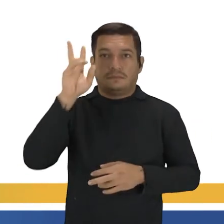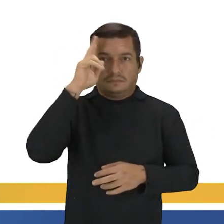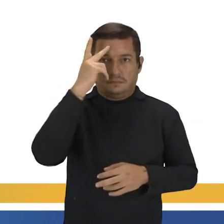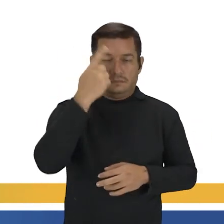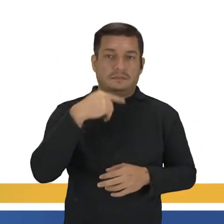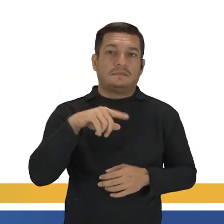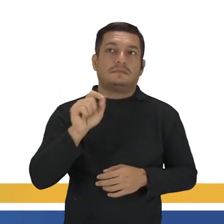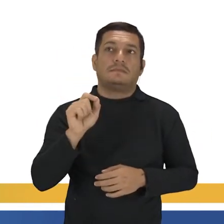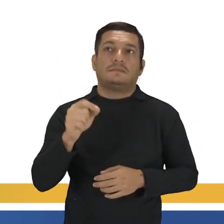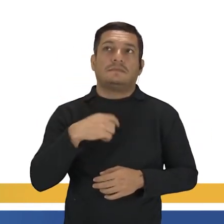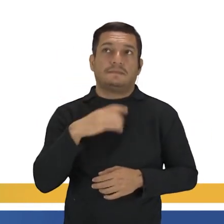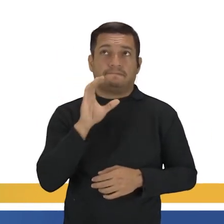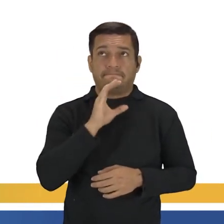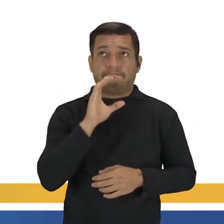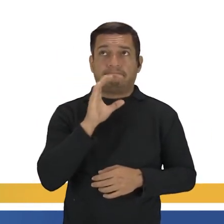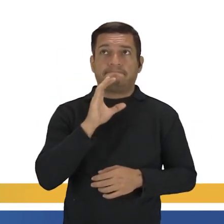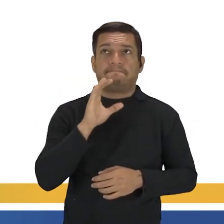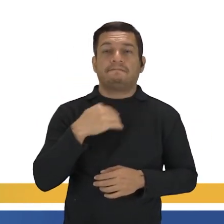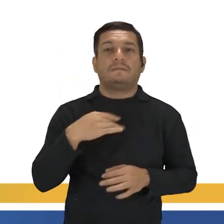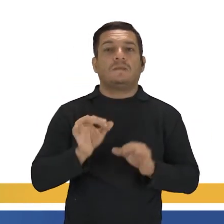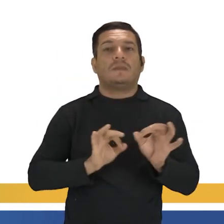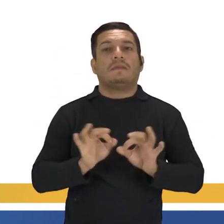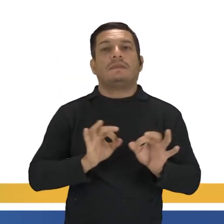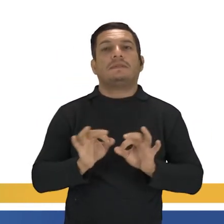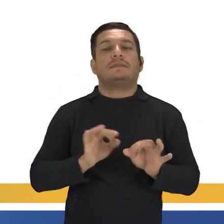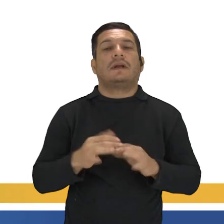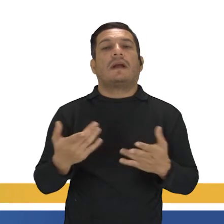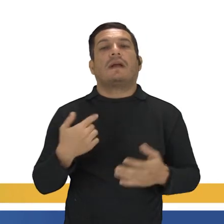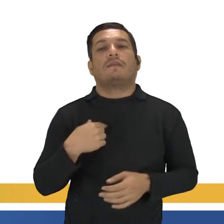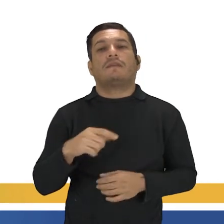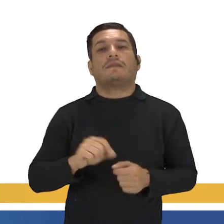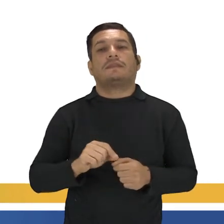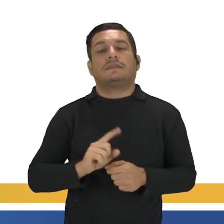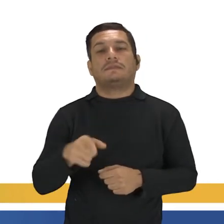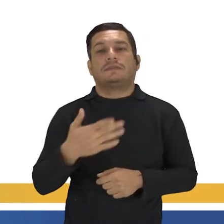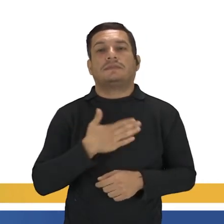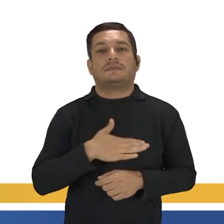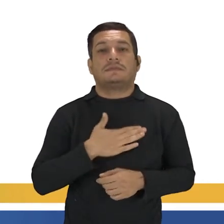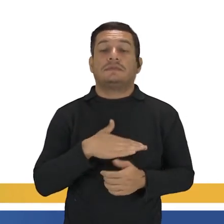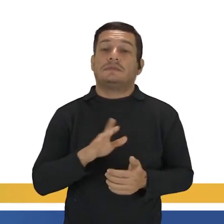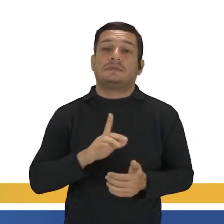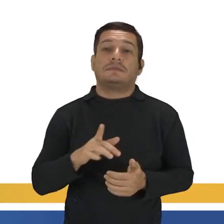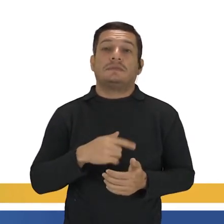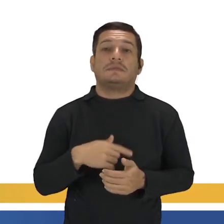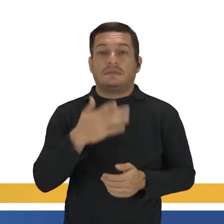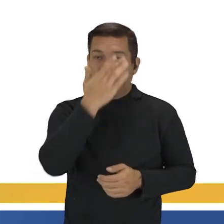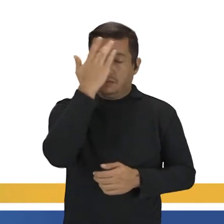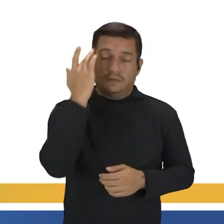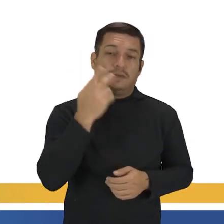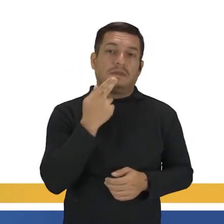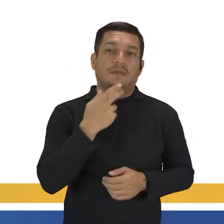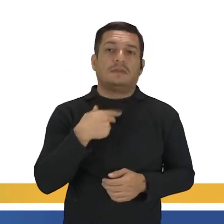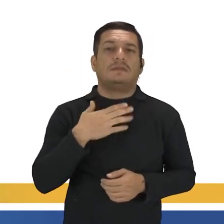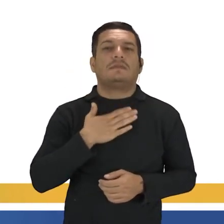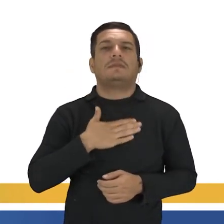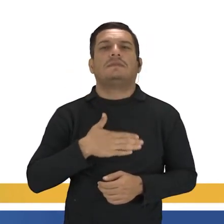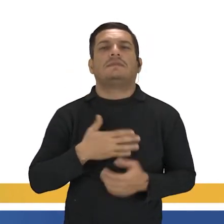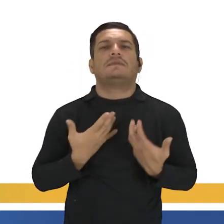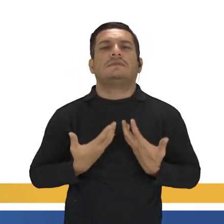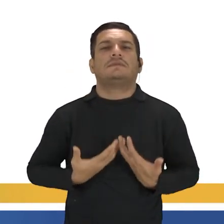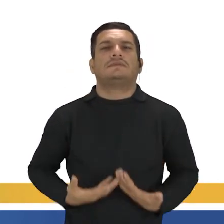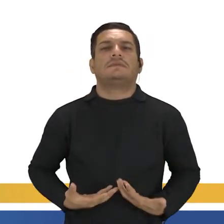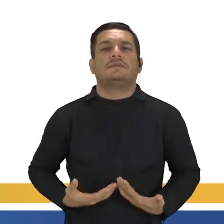você tomou de repente. Você não planejou. Ah, vou fazer isso. Depois vou descansar. Não. A pessoa disse, ah, eu tô muito cansada.